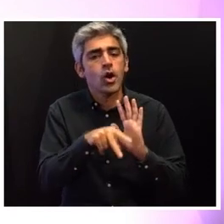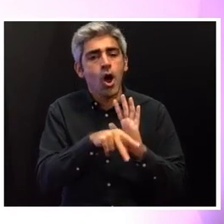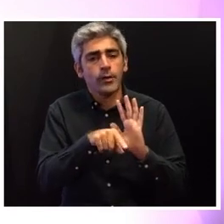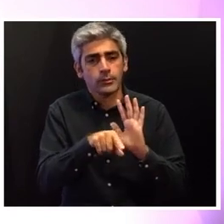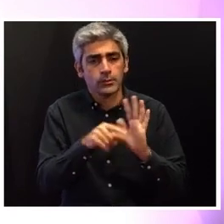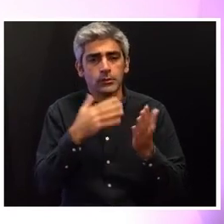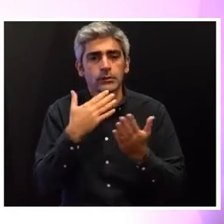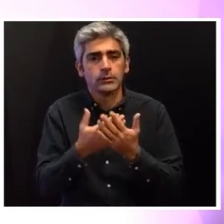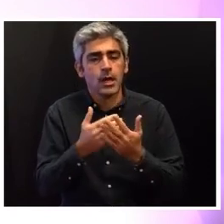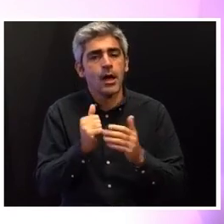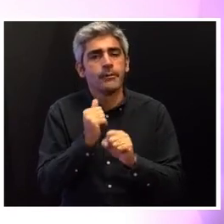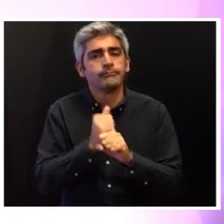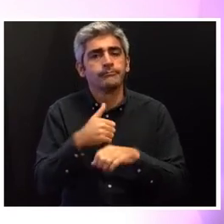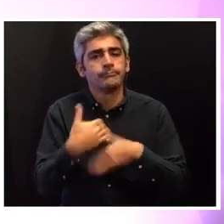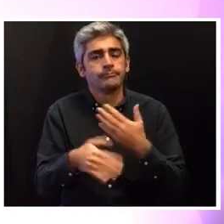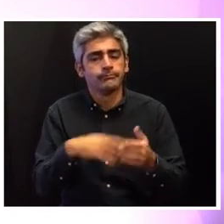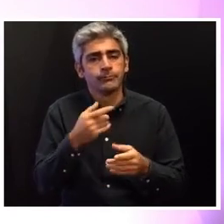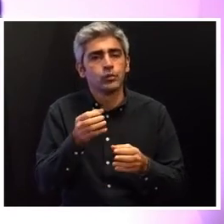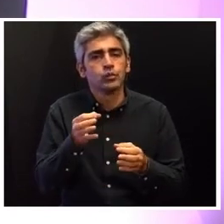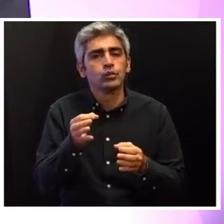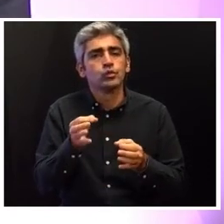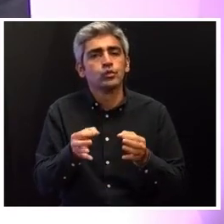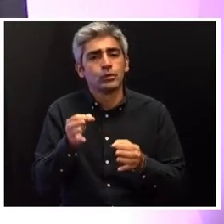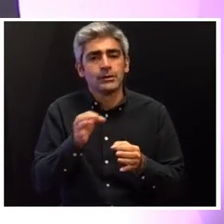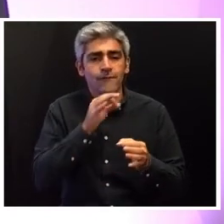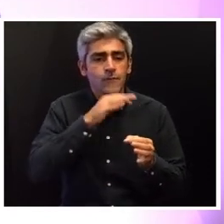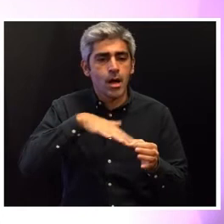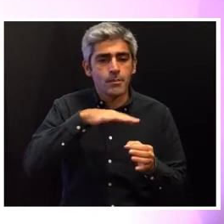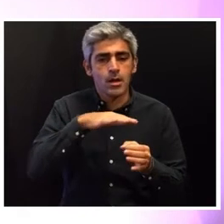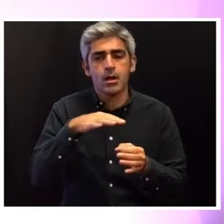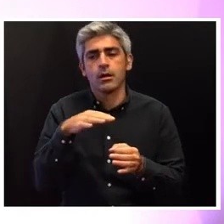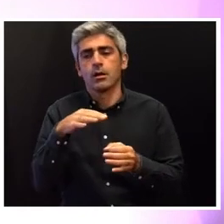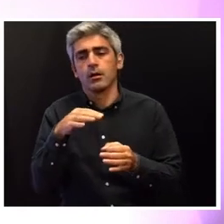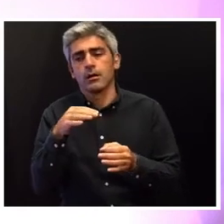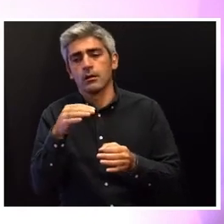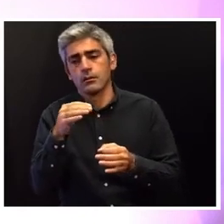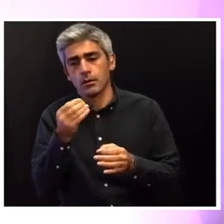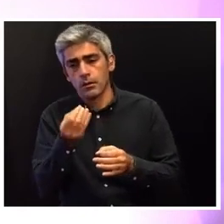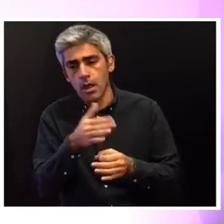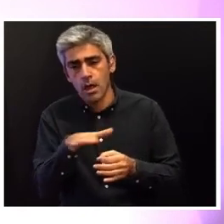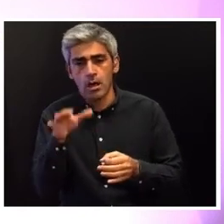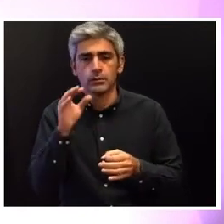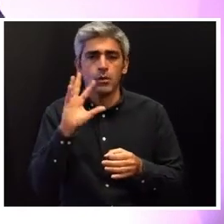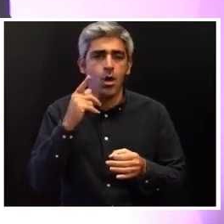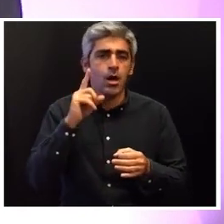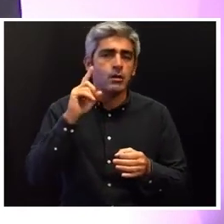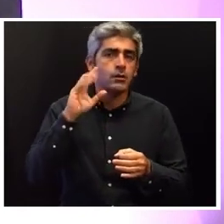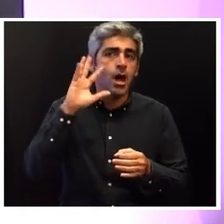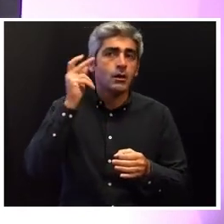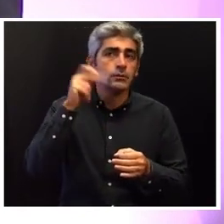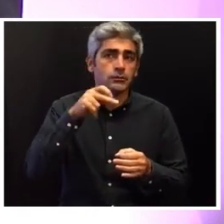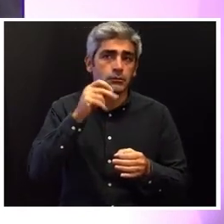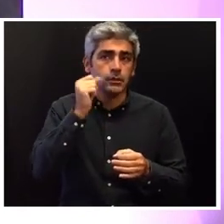garantir o acionamento da justiça da família e das crianças quando se verifica o evento criminal